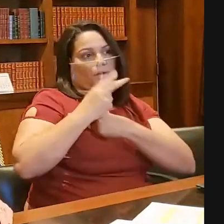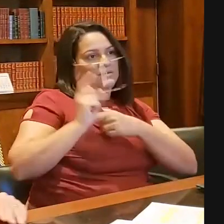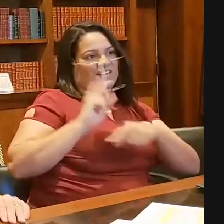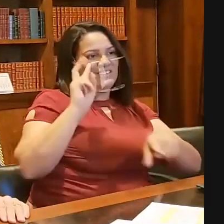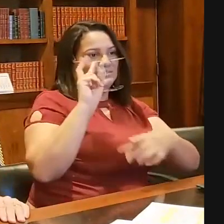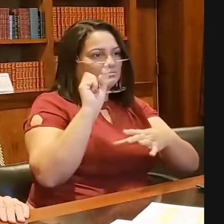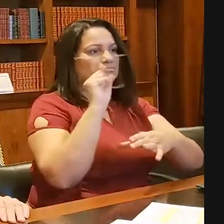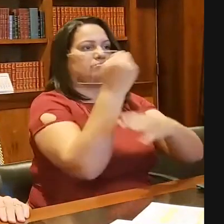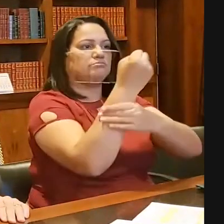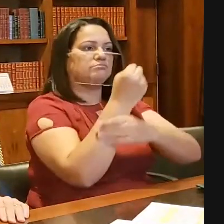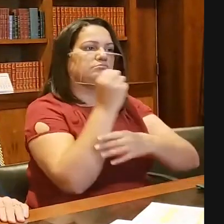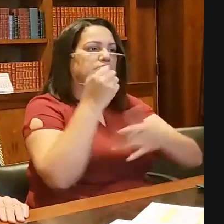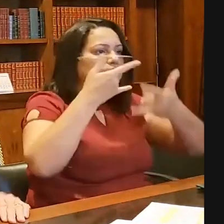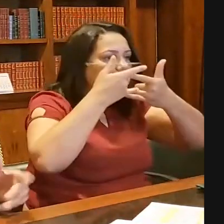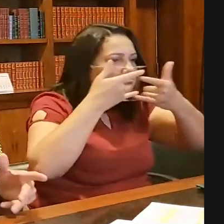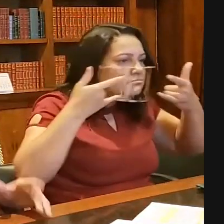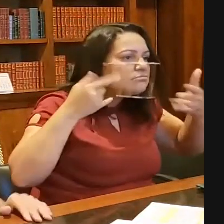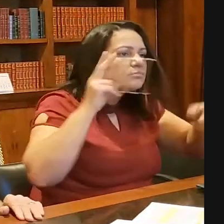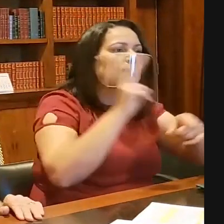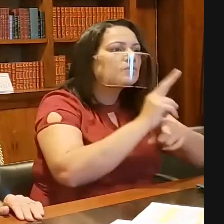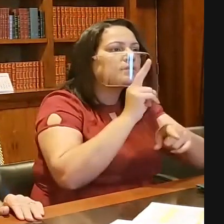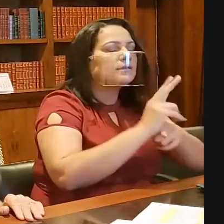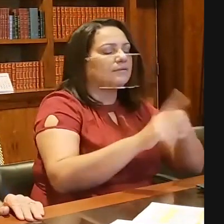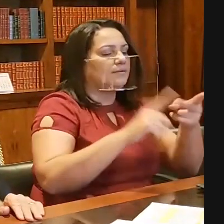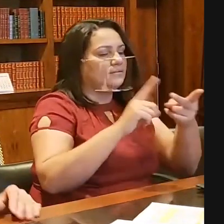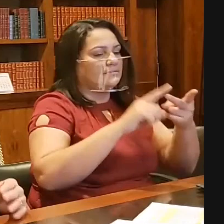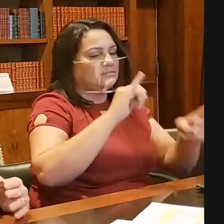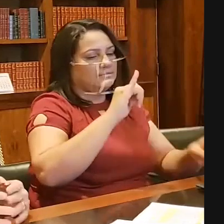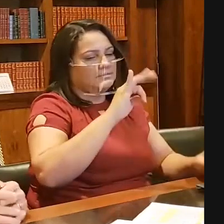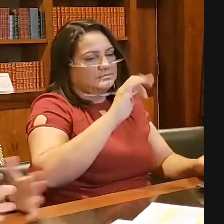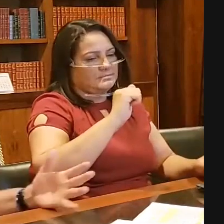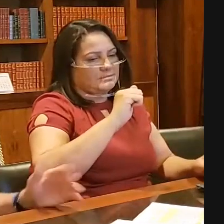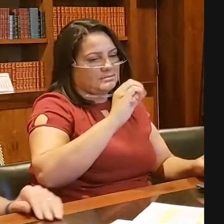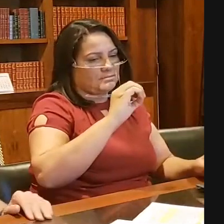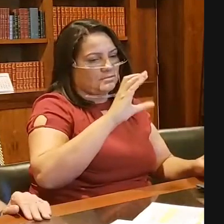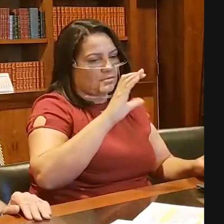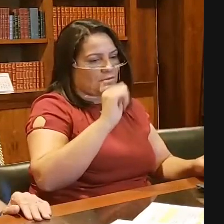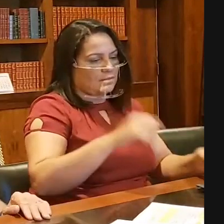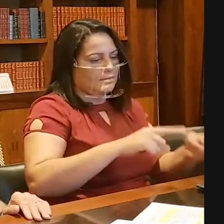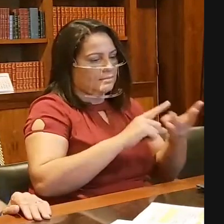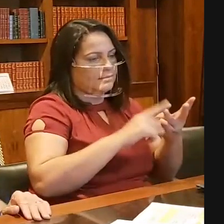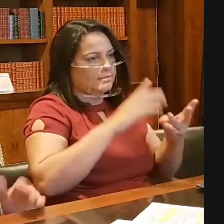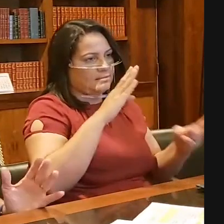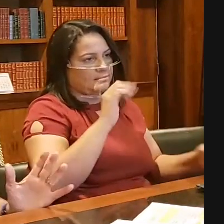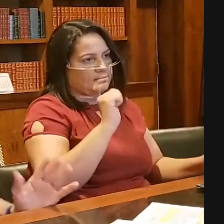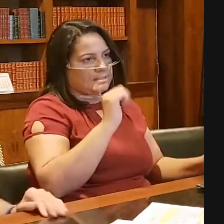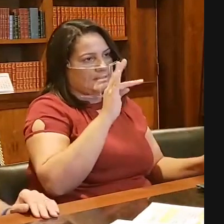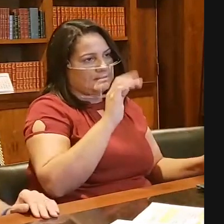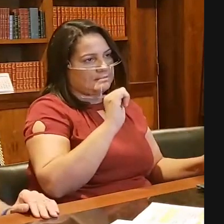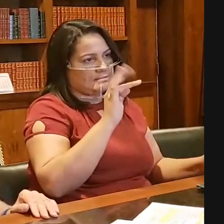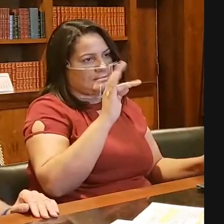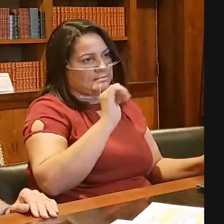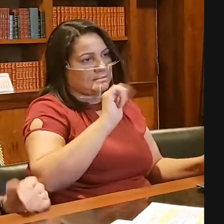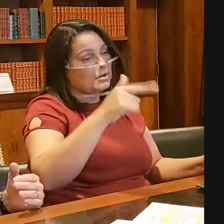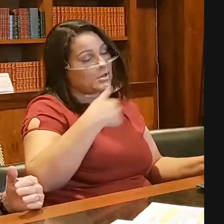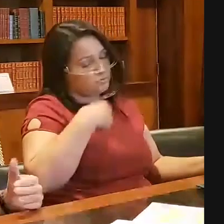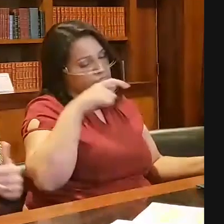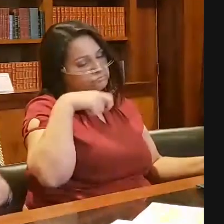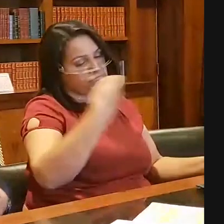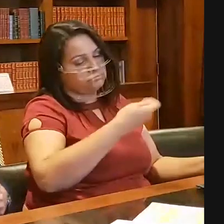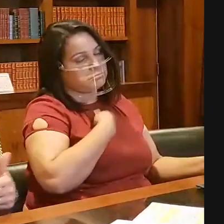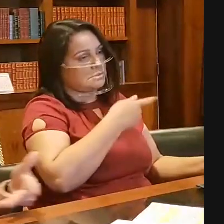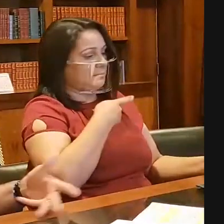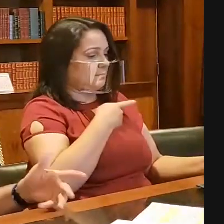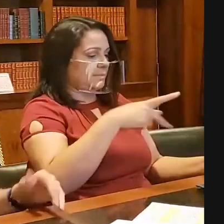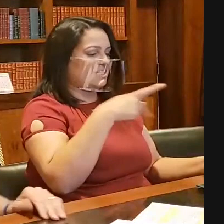Eldorado, a região de Batatal, Itaóca, a mesma coisa, mas eu sou presidente da república, mas como não é um estado